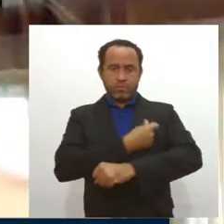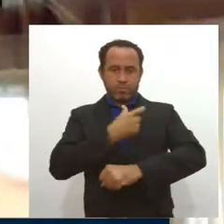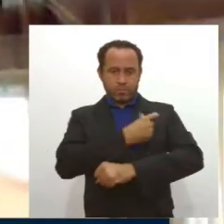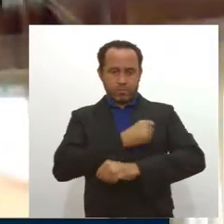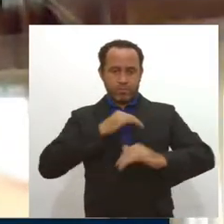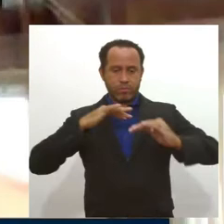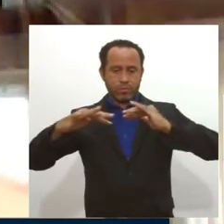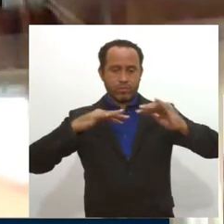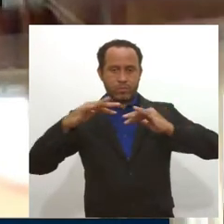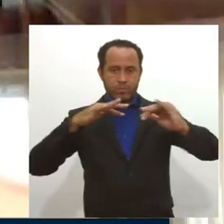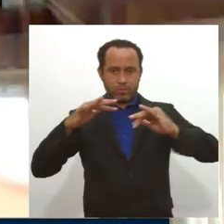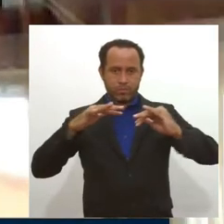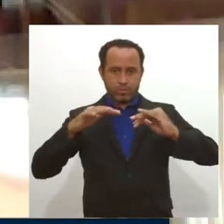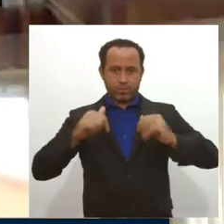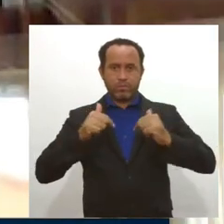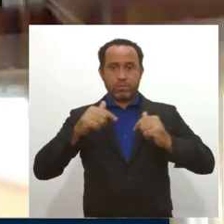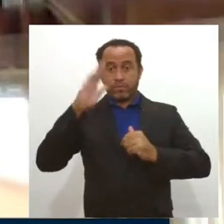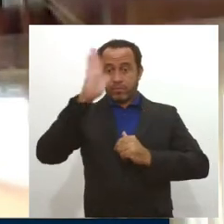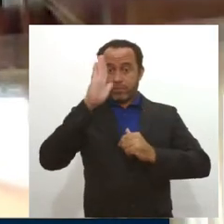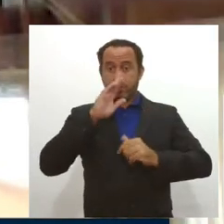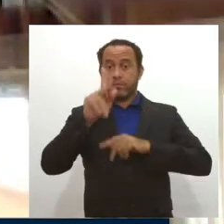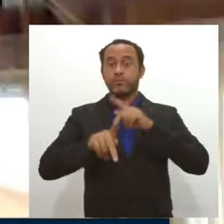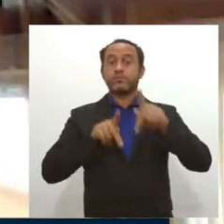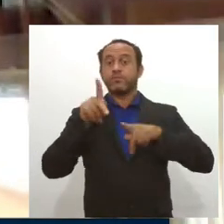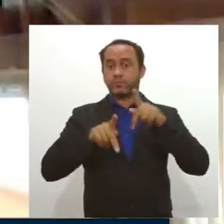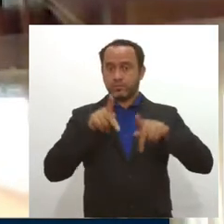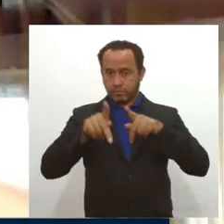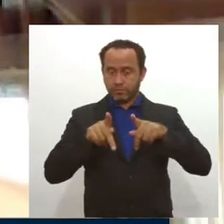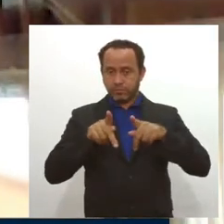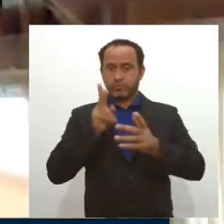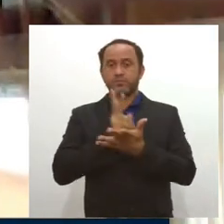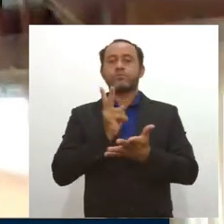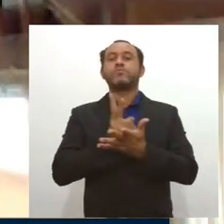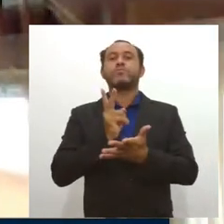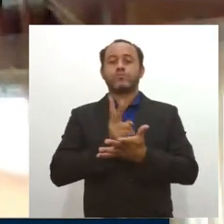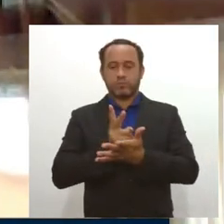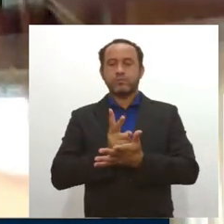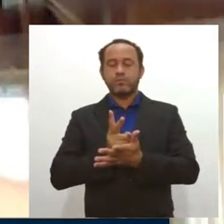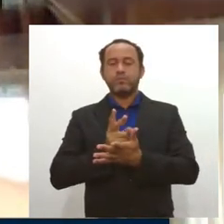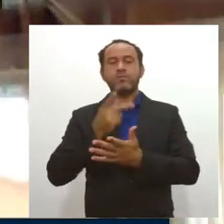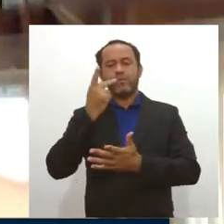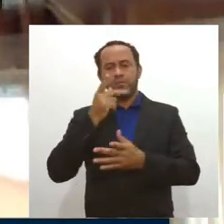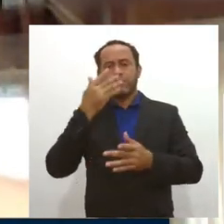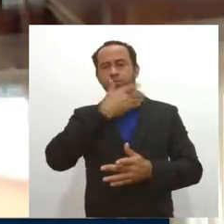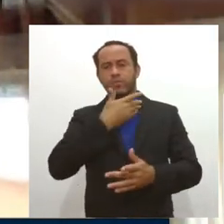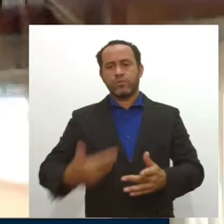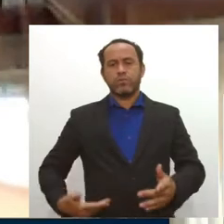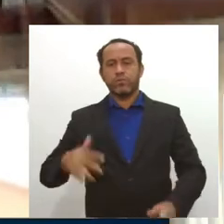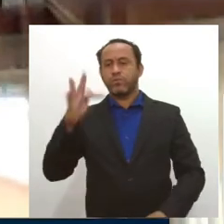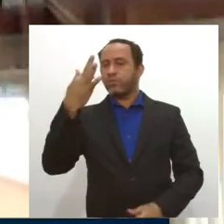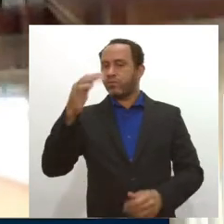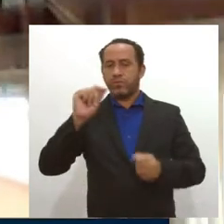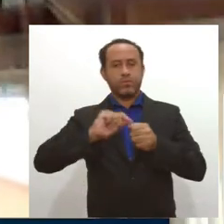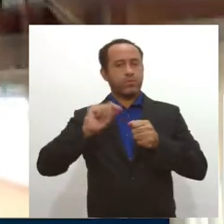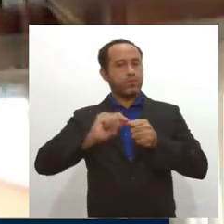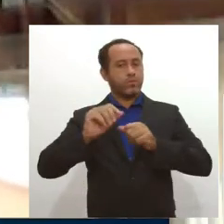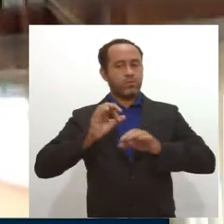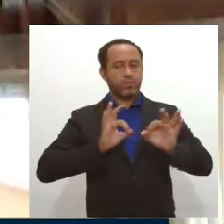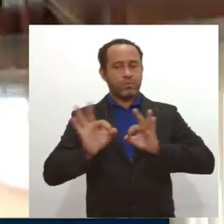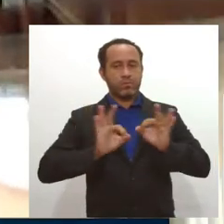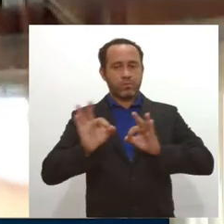mobilização das frentes Brasil Popular e Povo Sem Medo. O deputado destacou que o governo federal não fez os preparativos